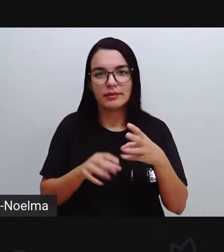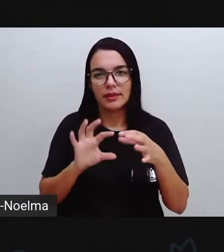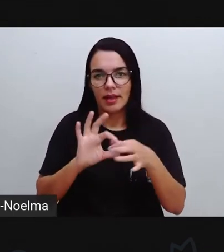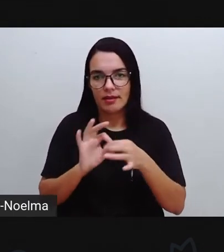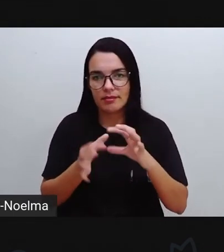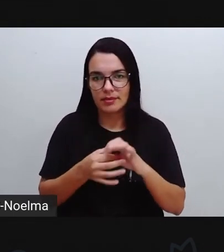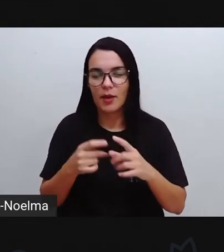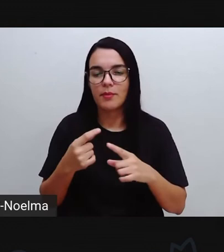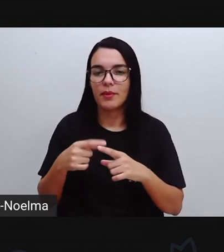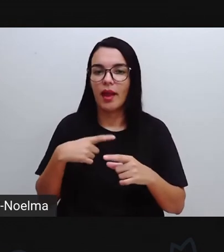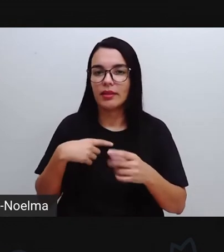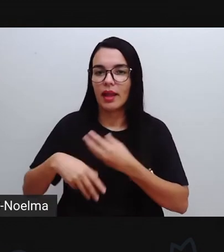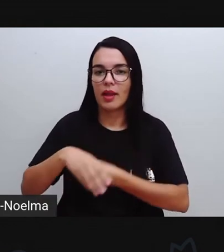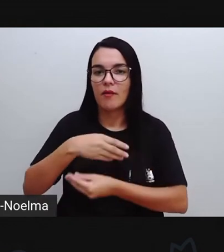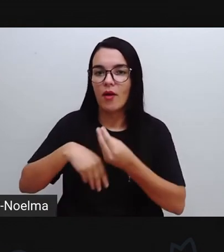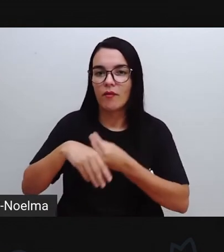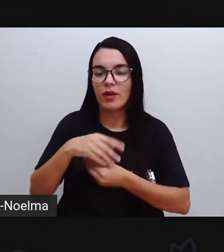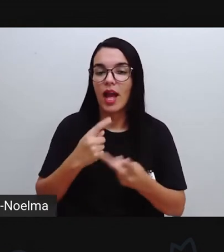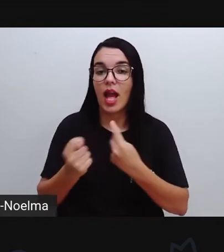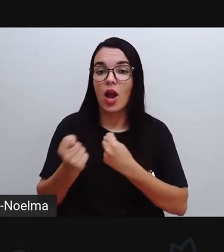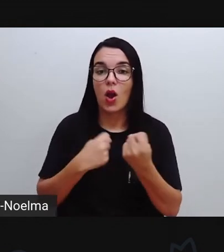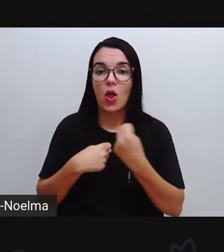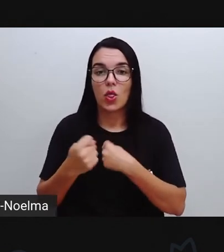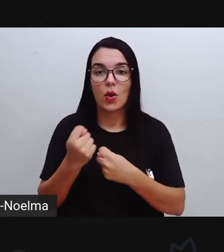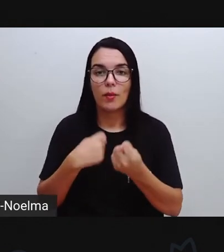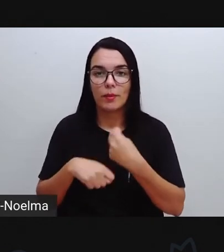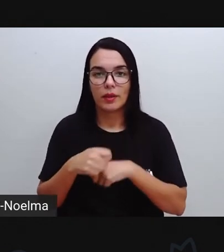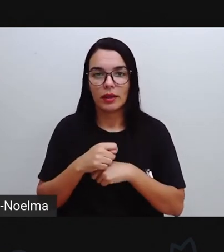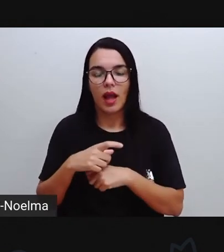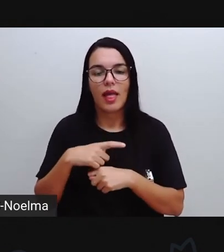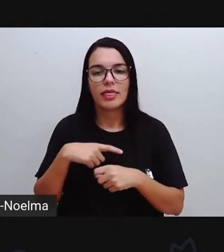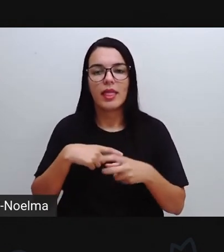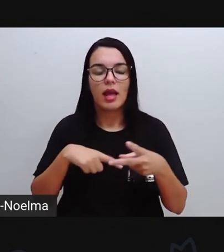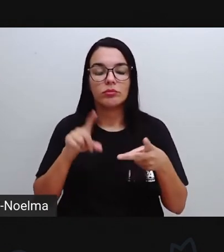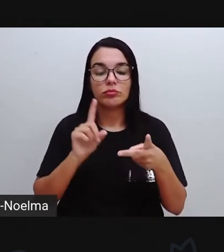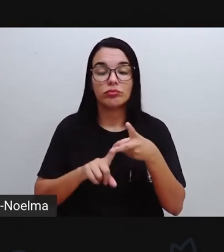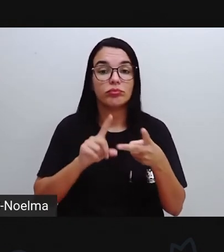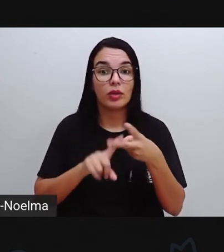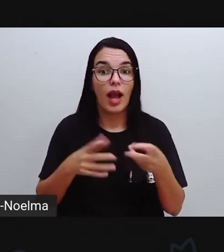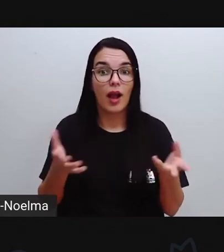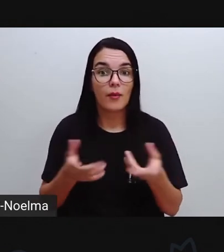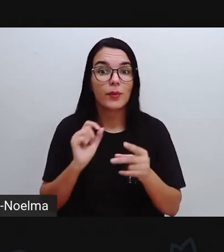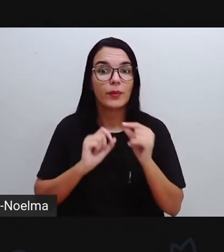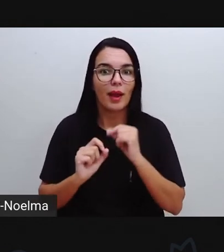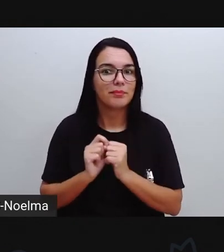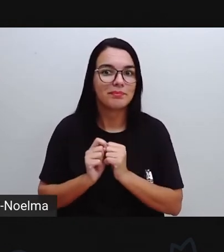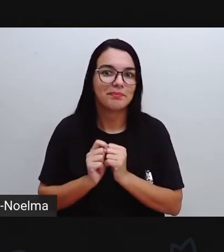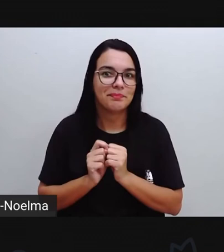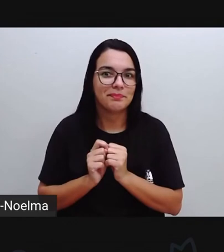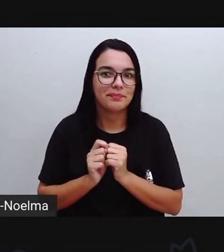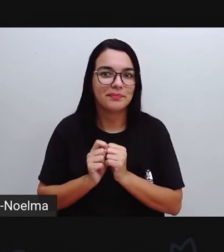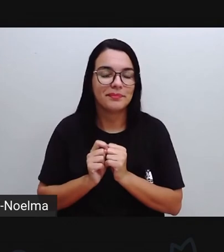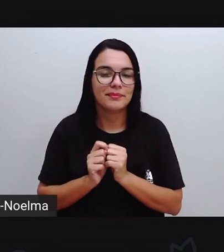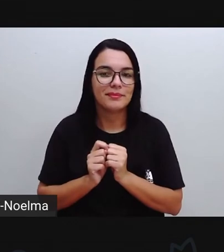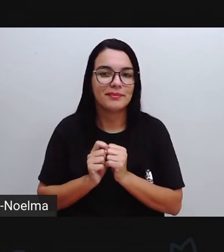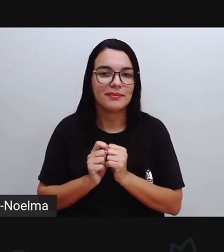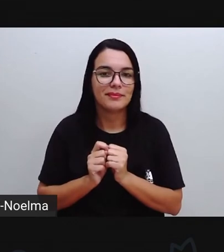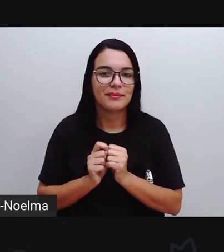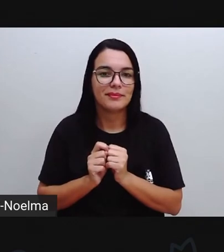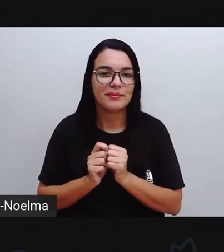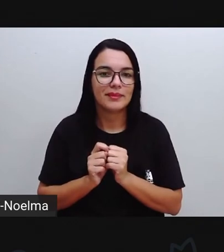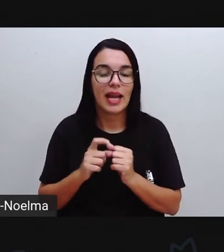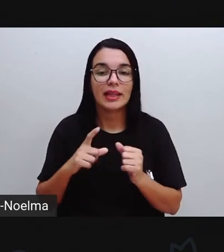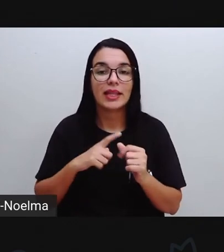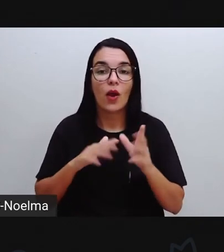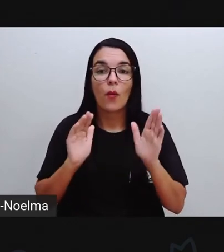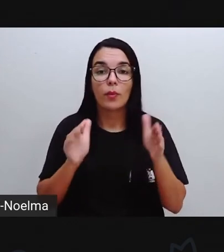a economia, certo? Aí, nós temos o setor secundário. No setor secundário, que ele tem por